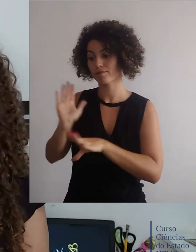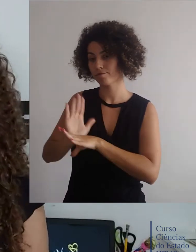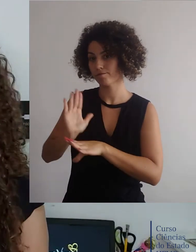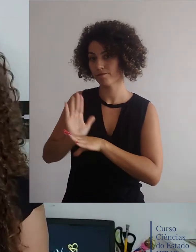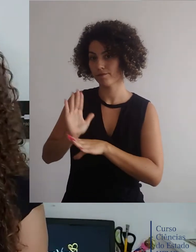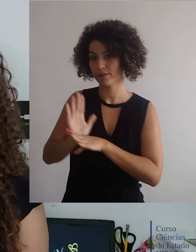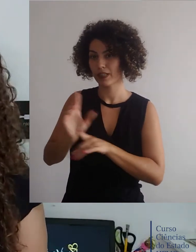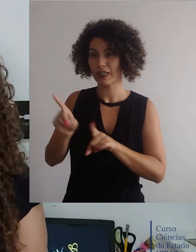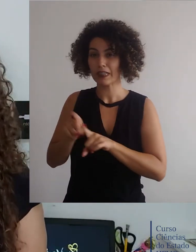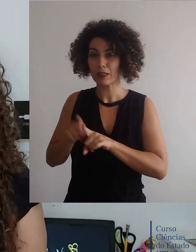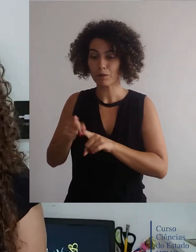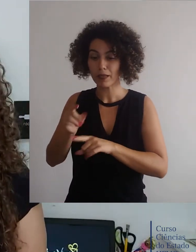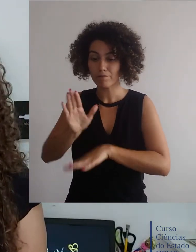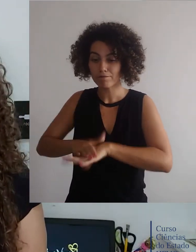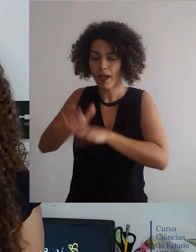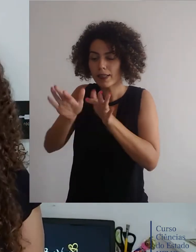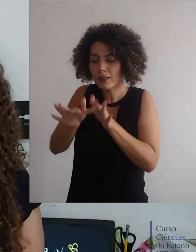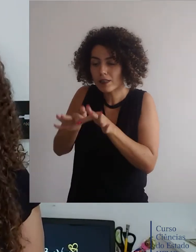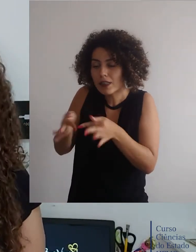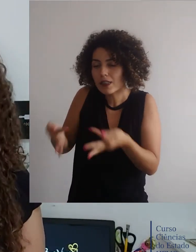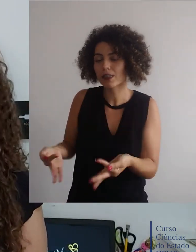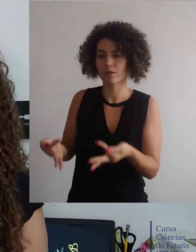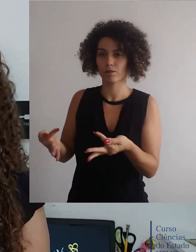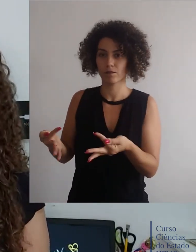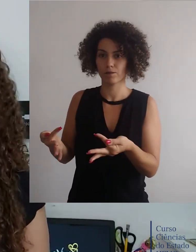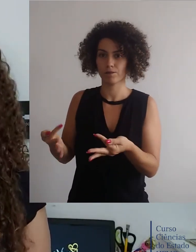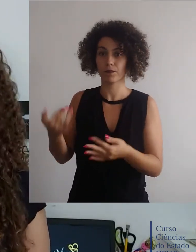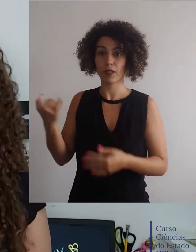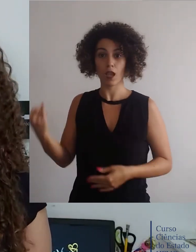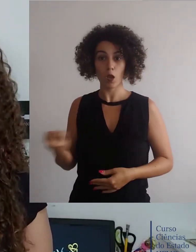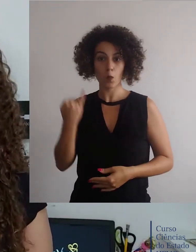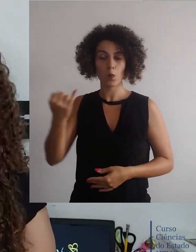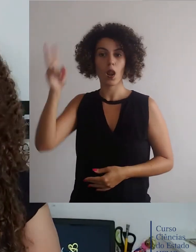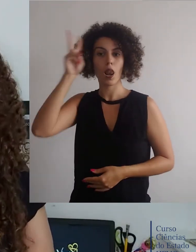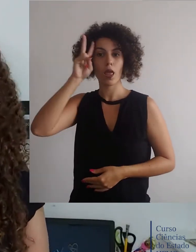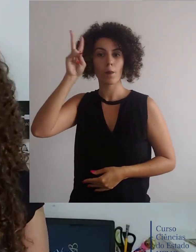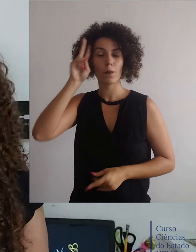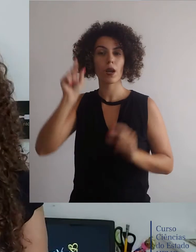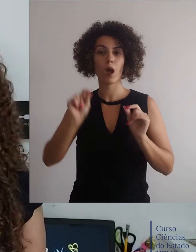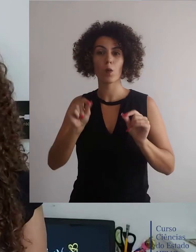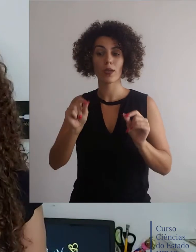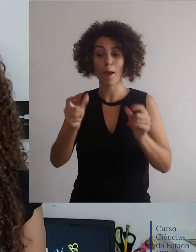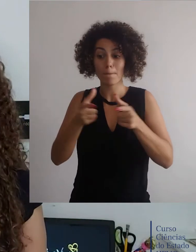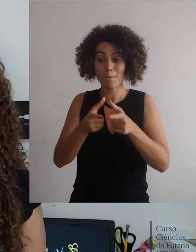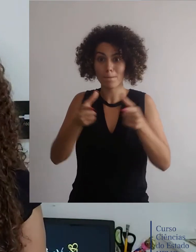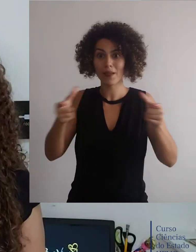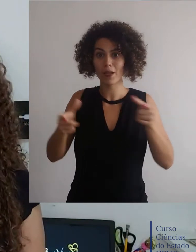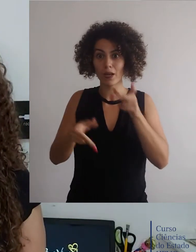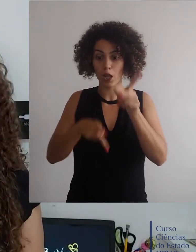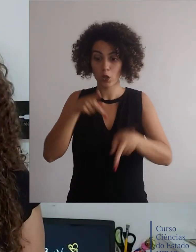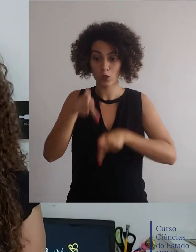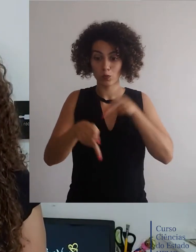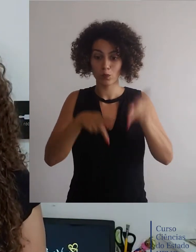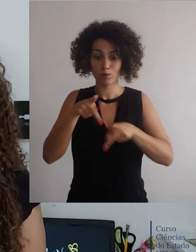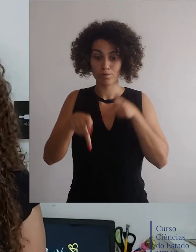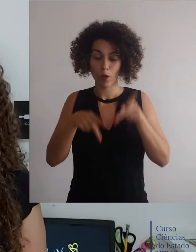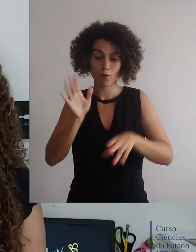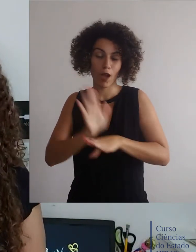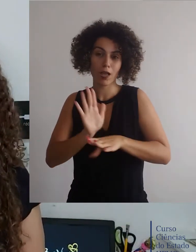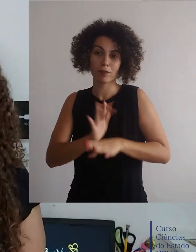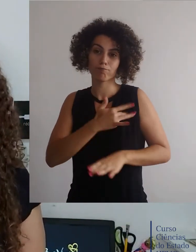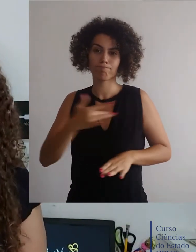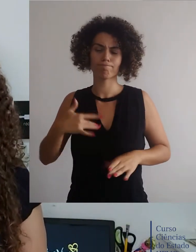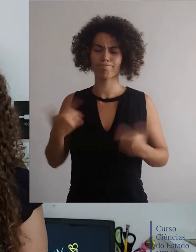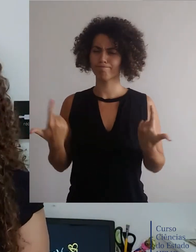também estruturas mais precárias. É importante lembrar que, neste modelo, grande parte da população estava desassistida.